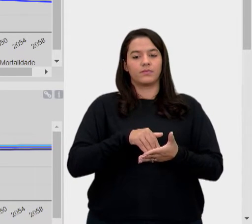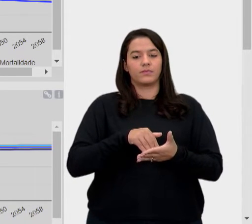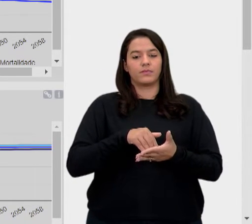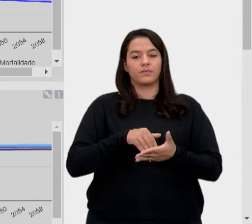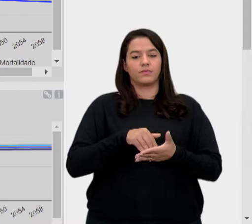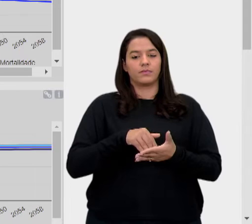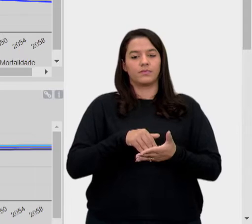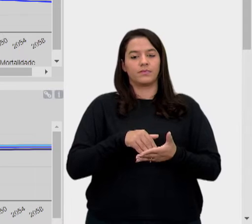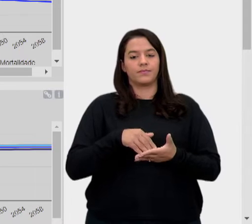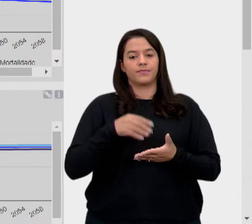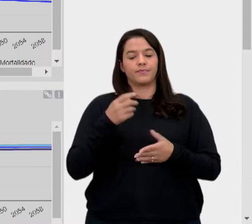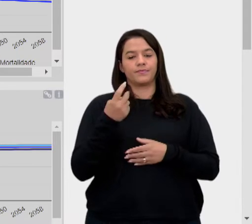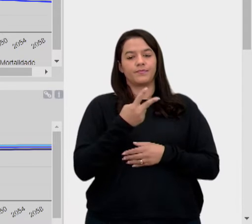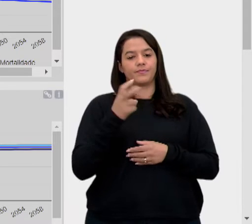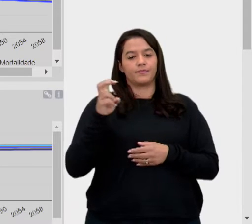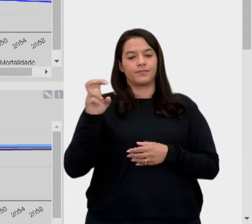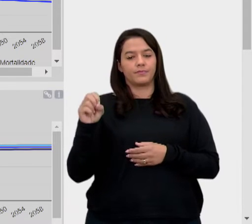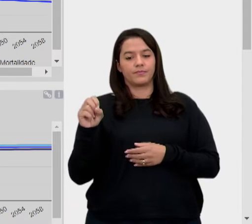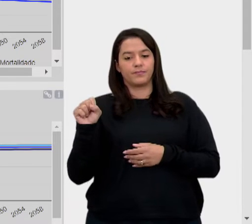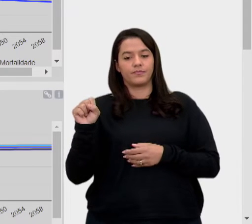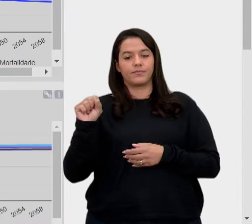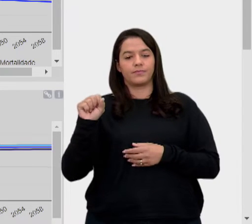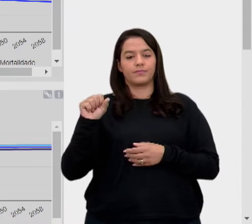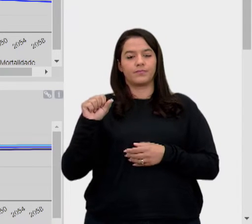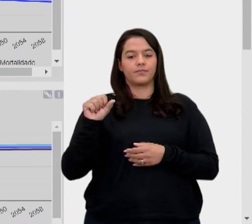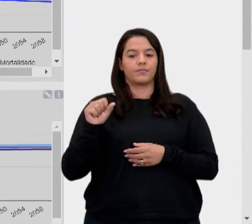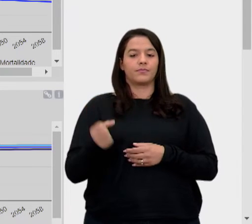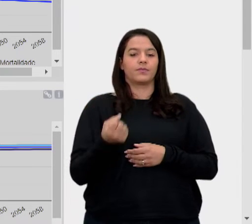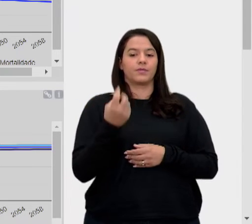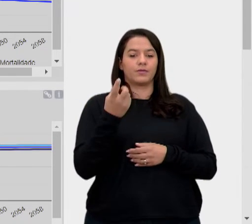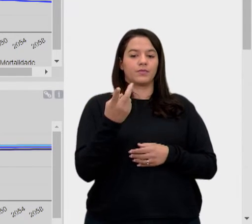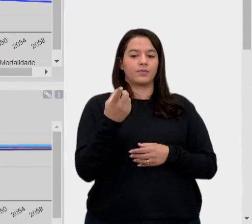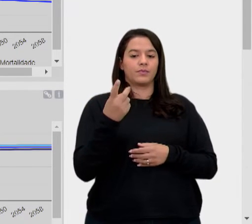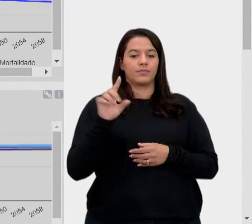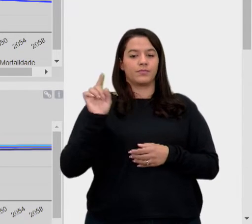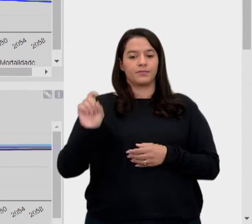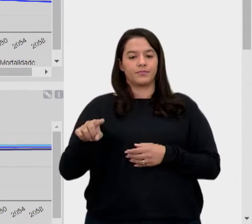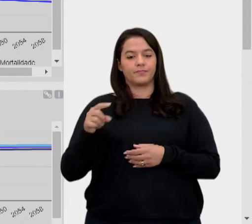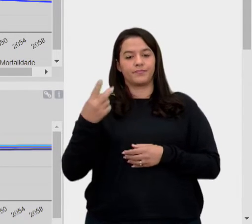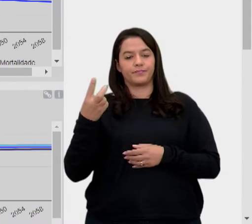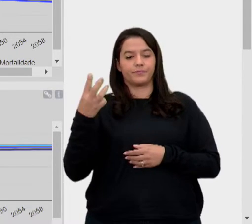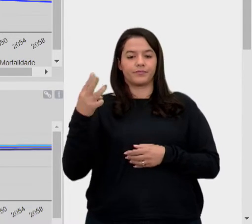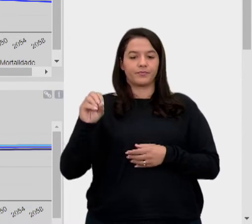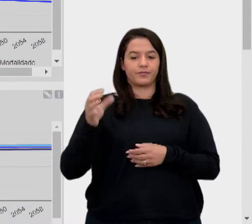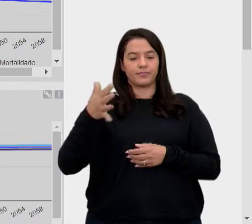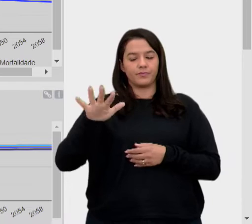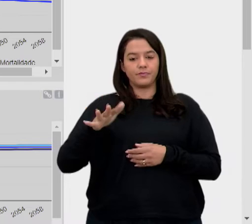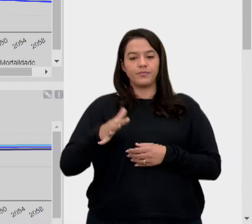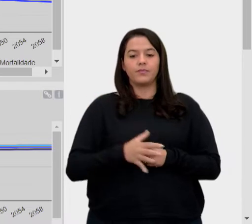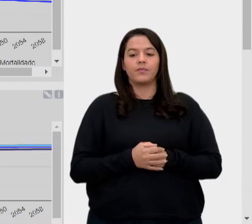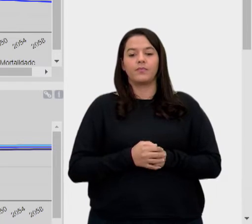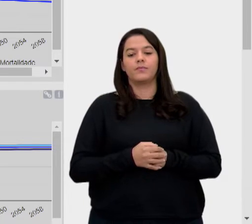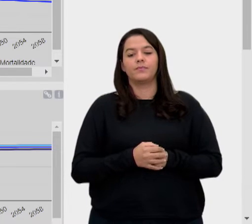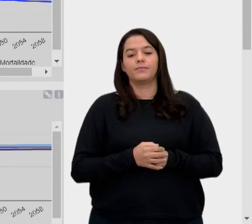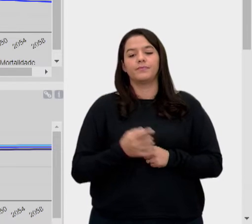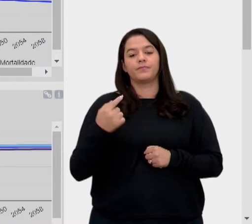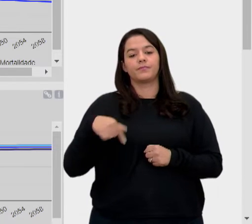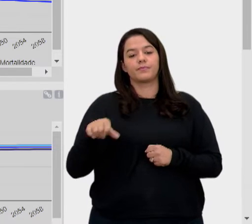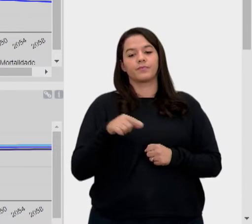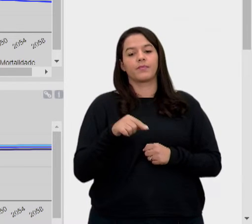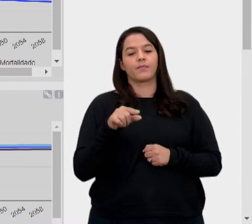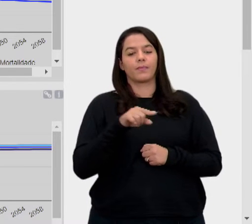2059 com 12,30 mais ou menos aí. E veja como a taxa de